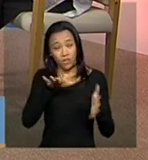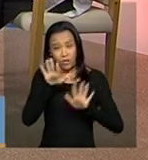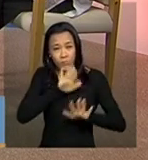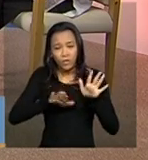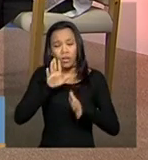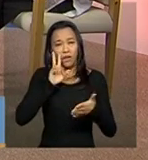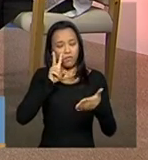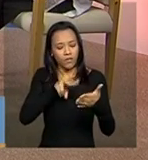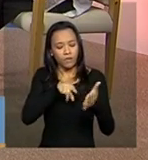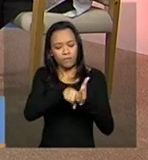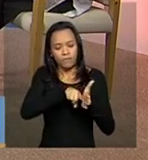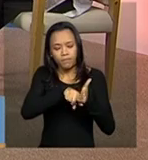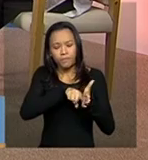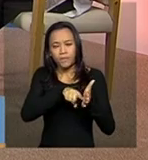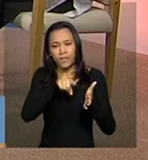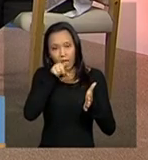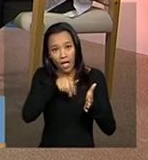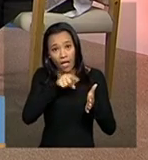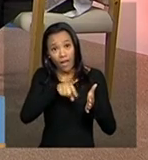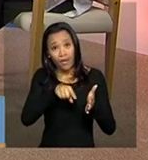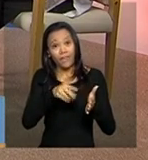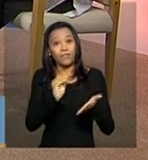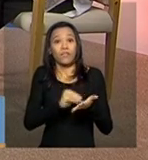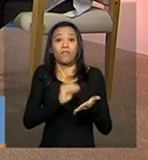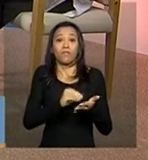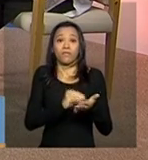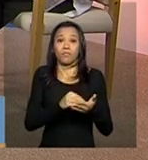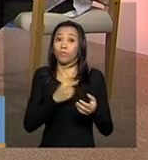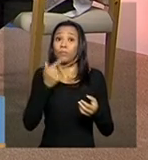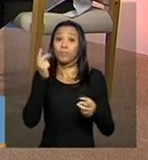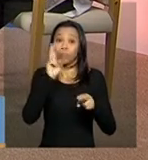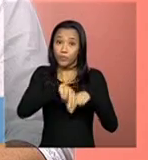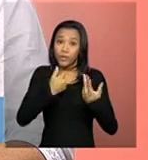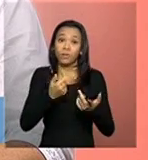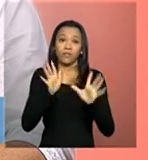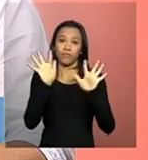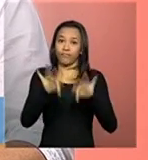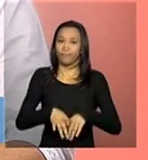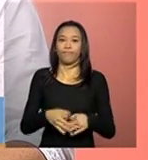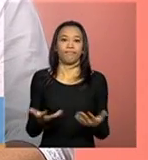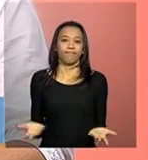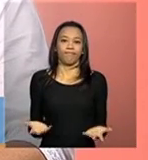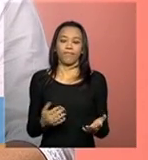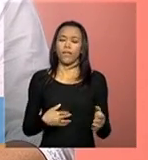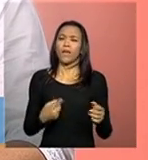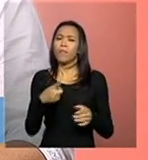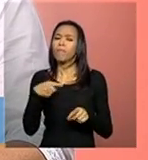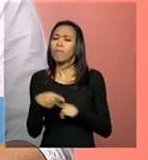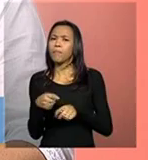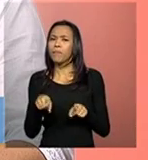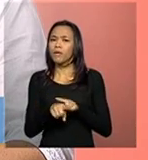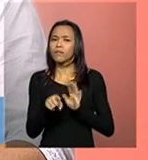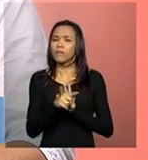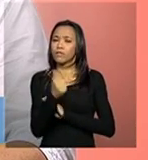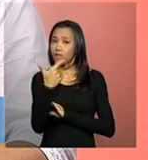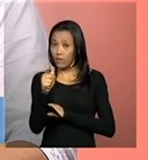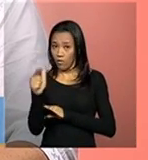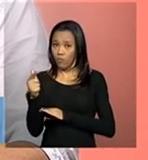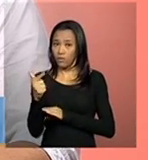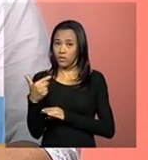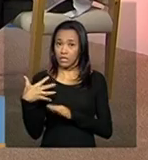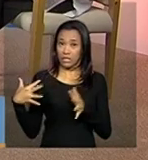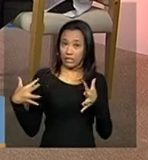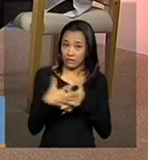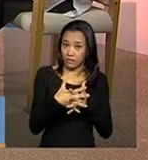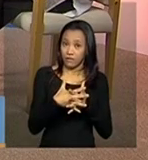né? Porque provavelmente é um passo que deixou de ser feito. Tem alguma outra inconsistência que possa impedir a finalização do cadastro? Não tem.